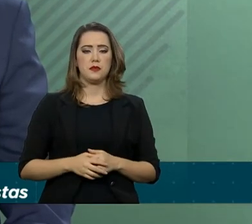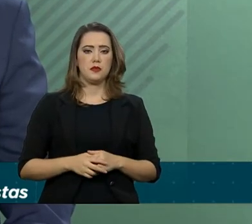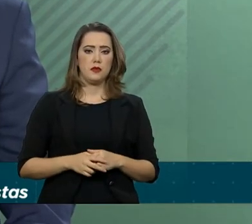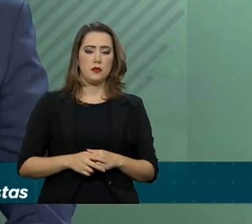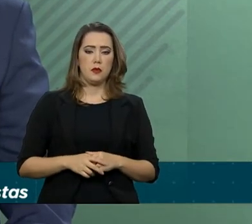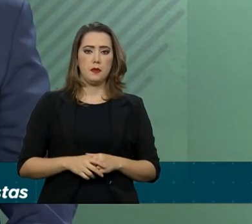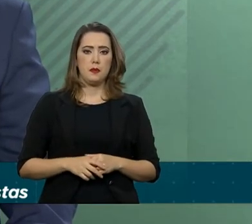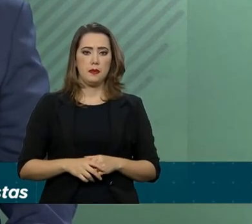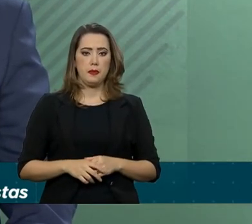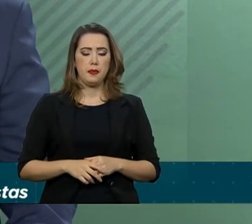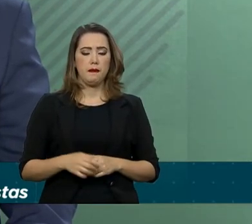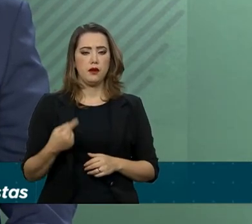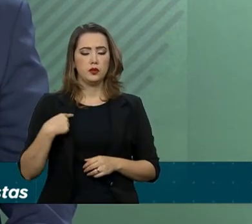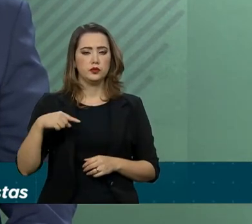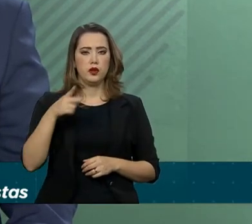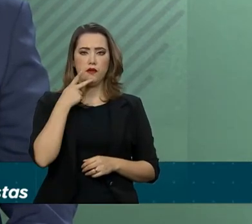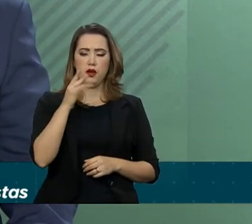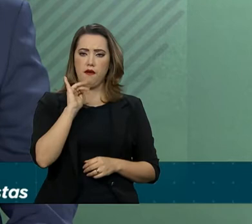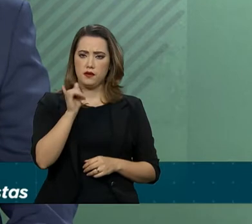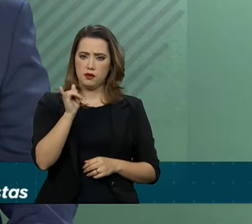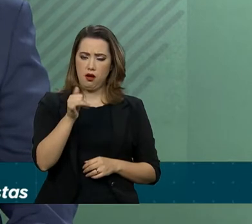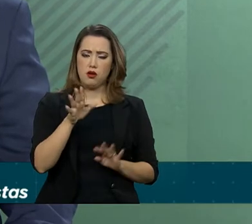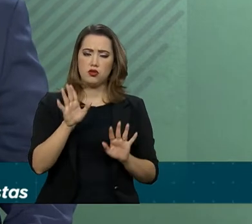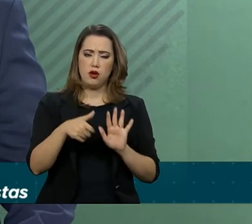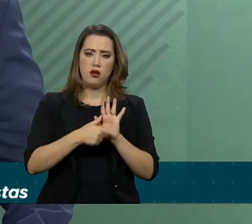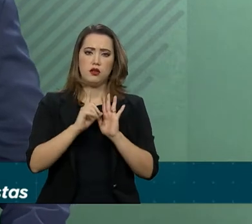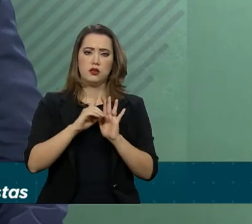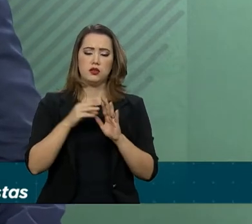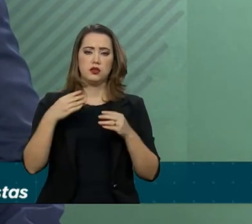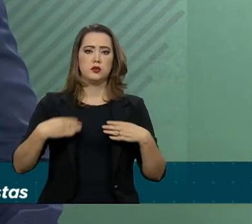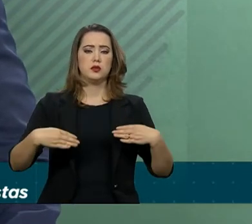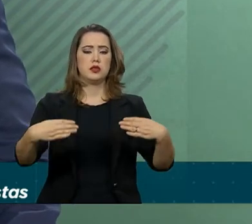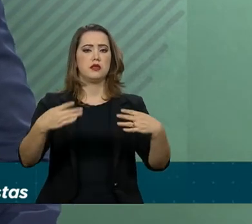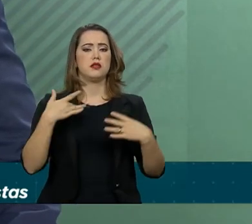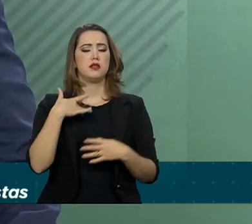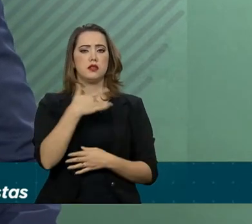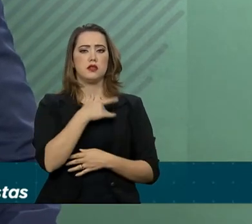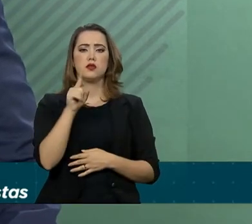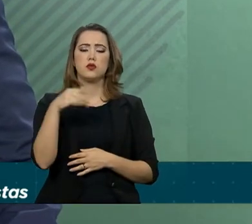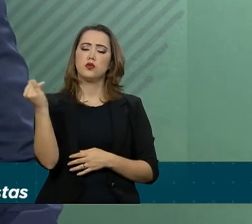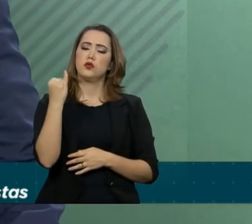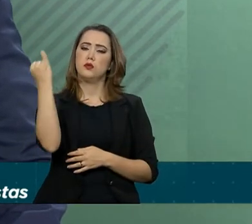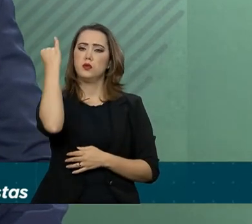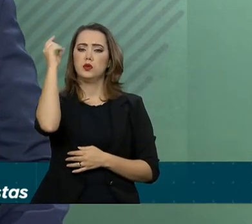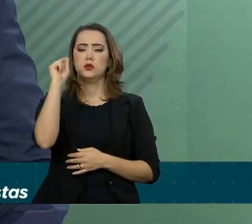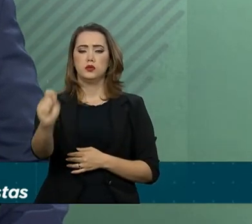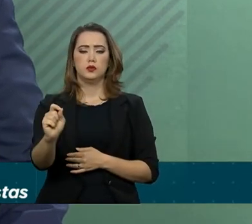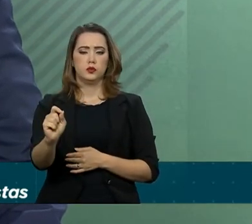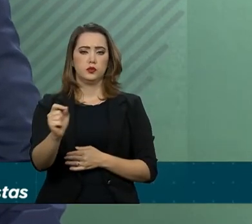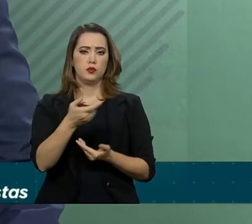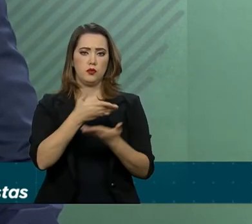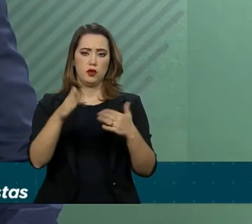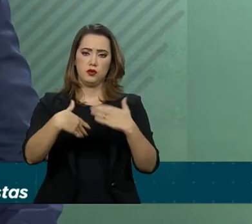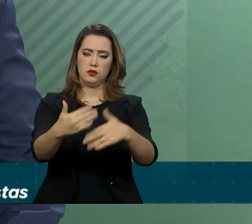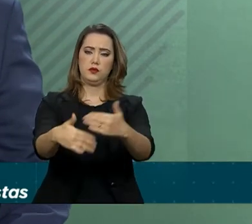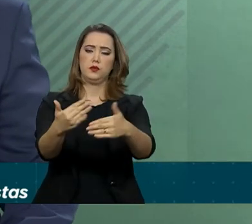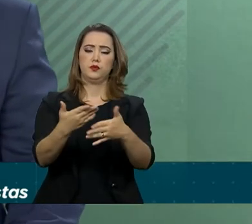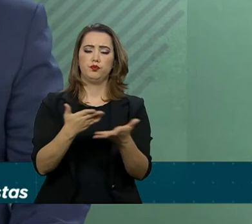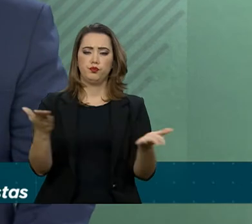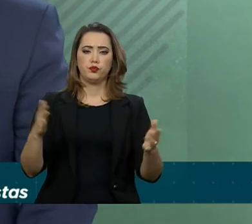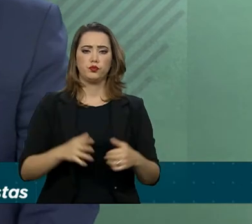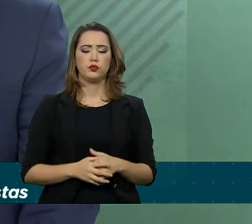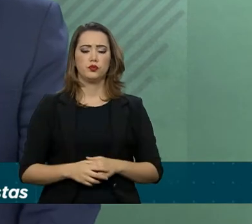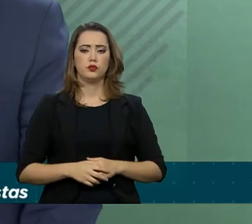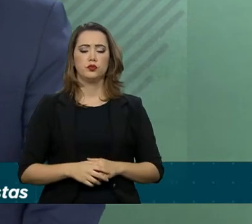Eu vou adiantar um assunto do Ministério da Saúde que nós entendemos importante para avançarmos para vocês.